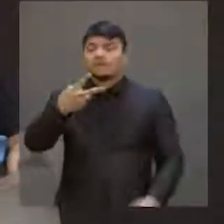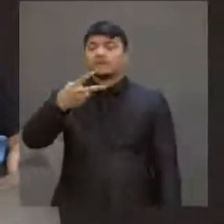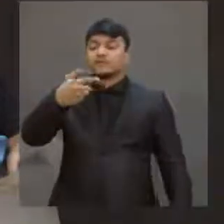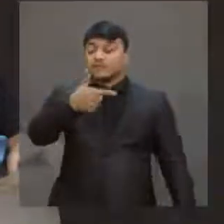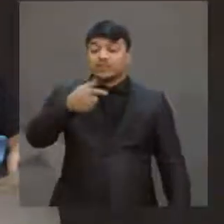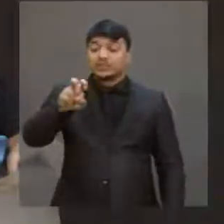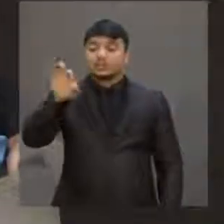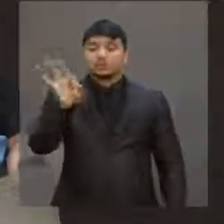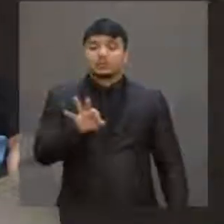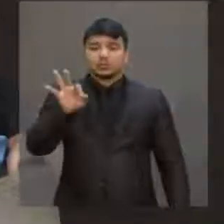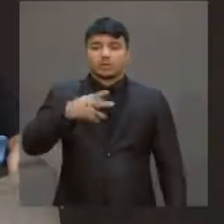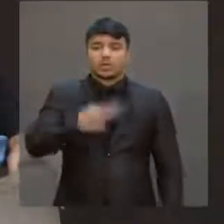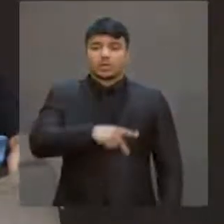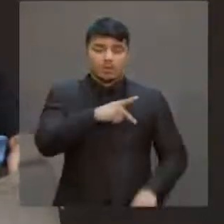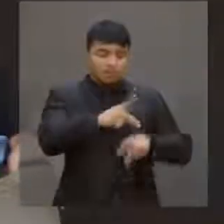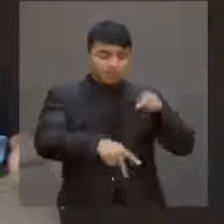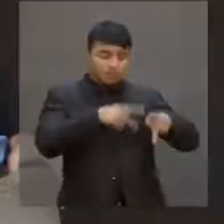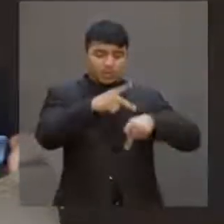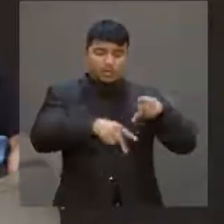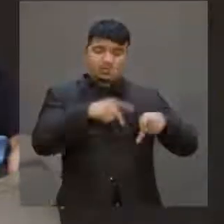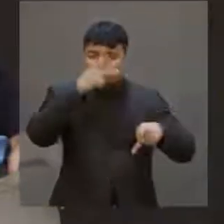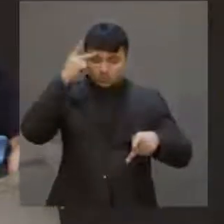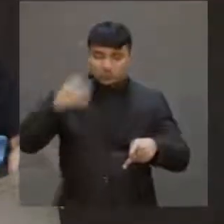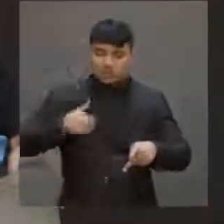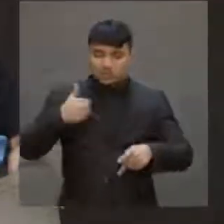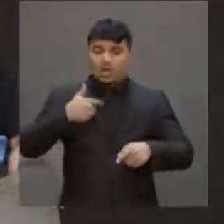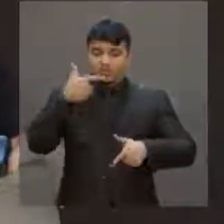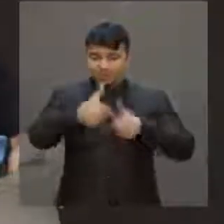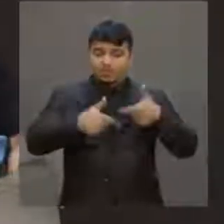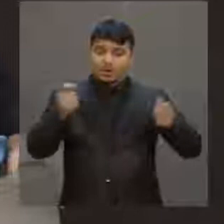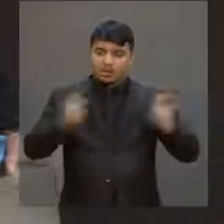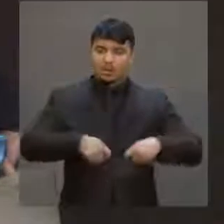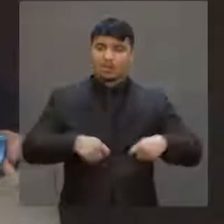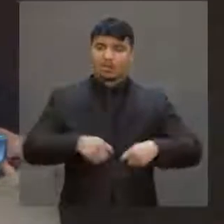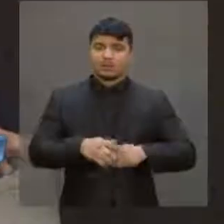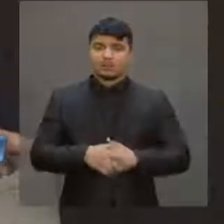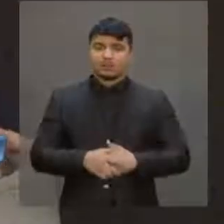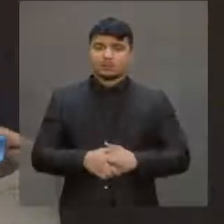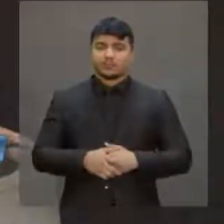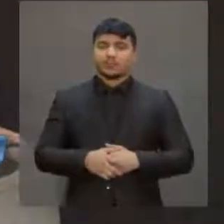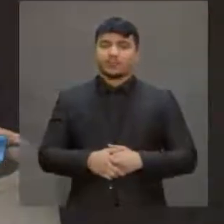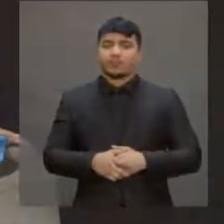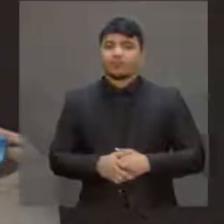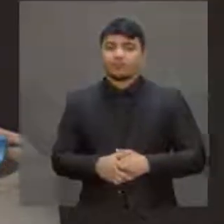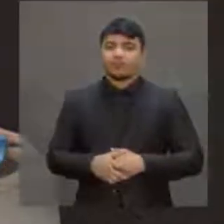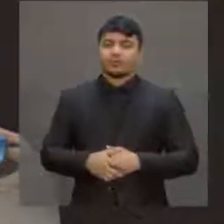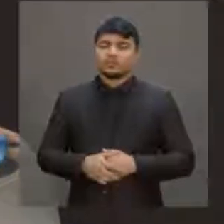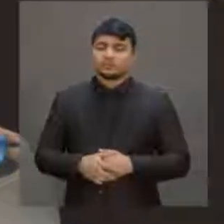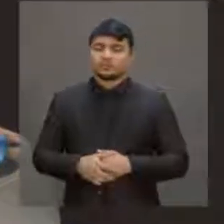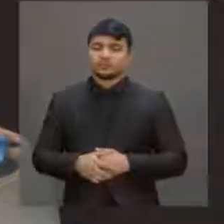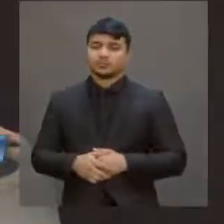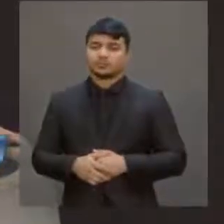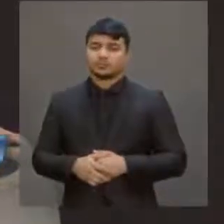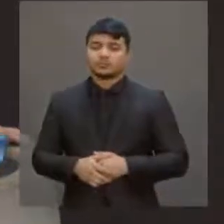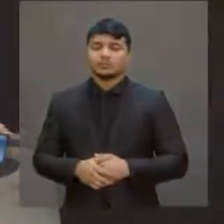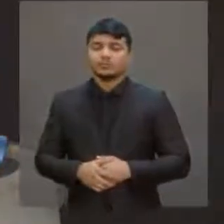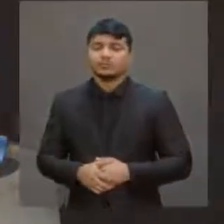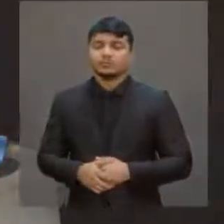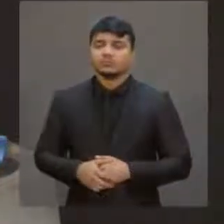% da população em idade laboral, em idade economicamente ativa.